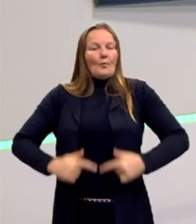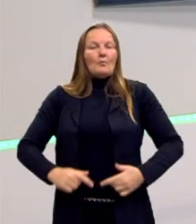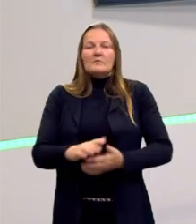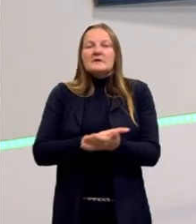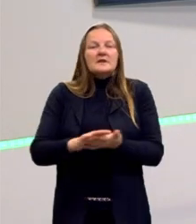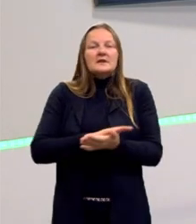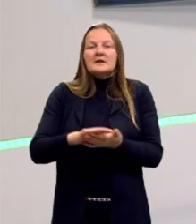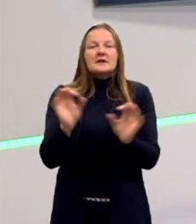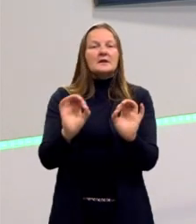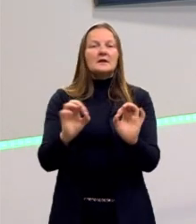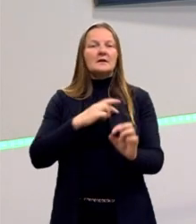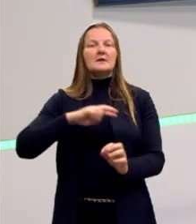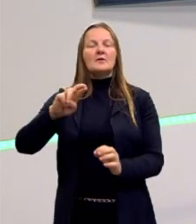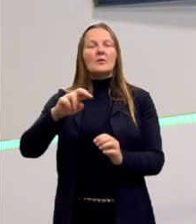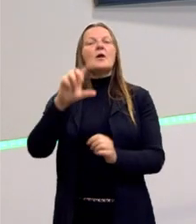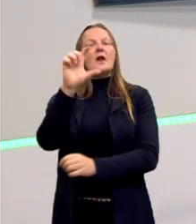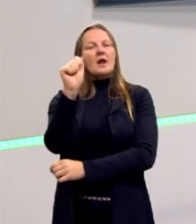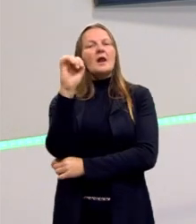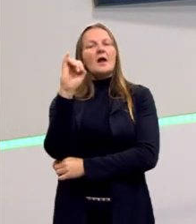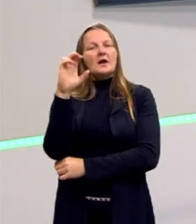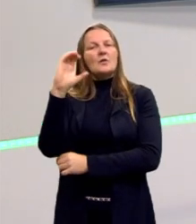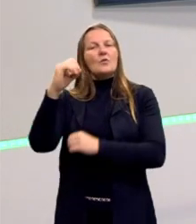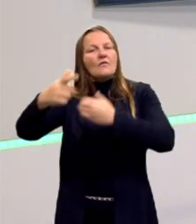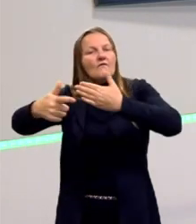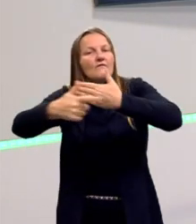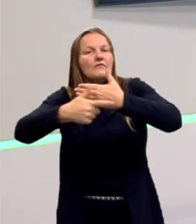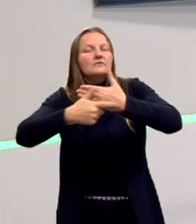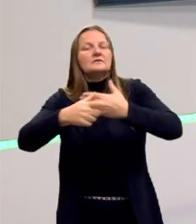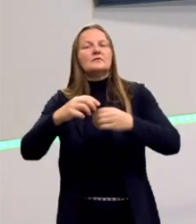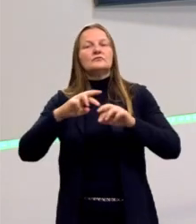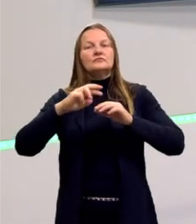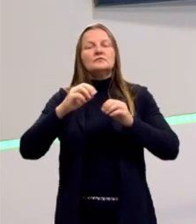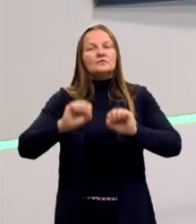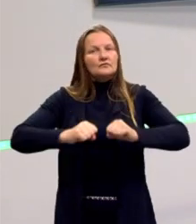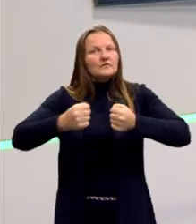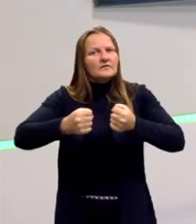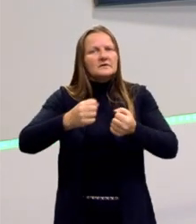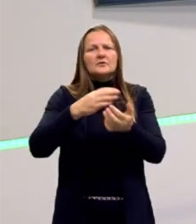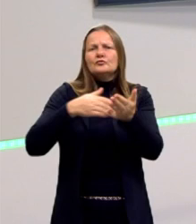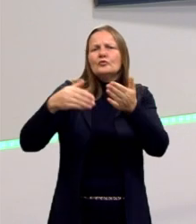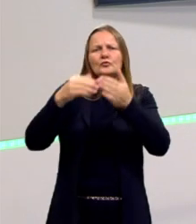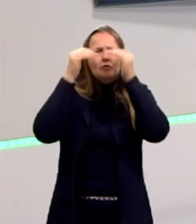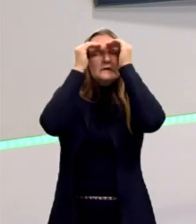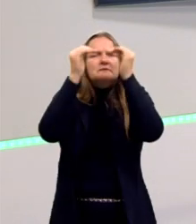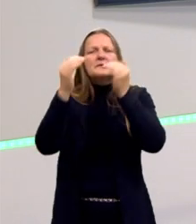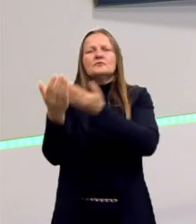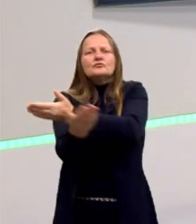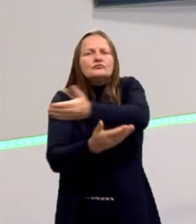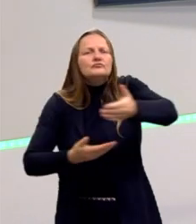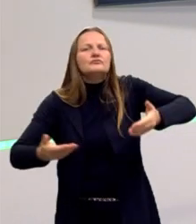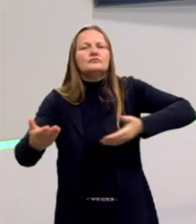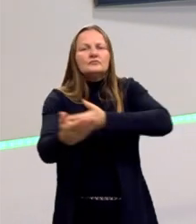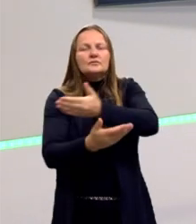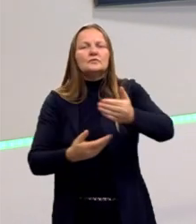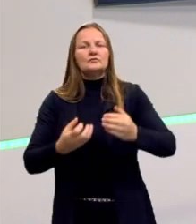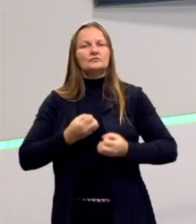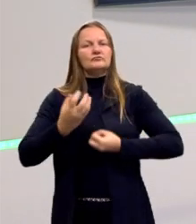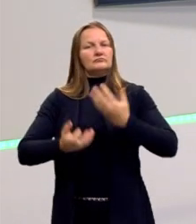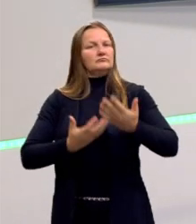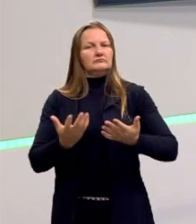Essa é a função do Estado laico. Defender a pluralidade das religiões, que todos possam se manifestar.